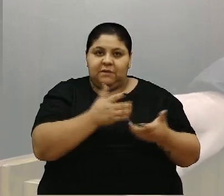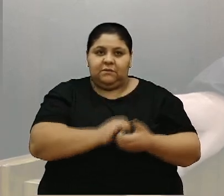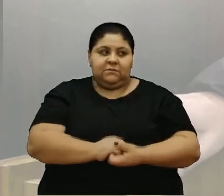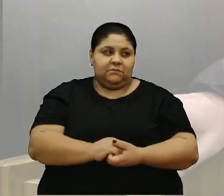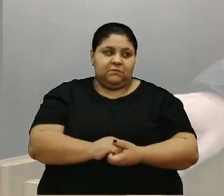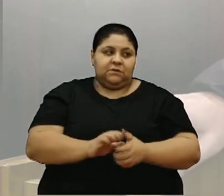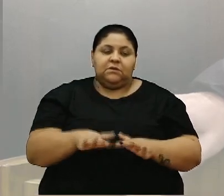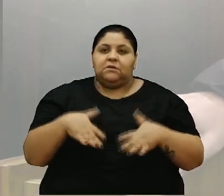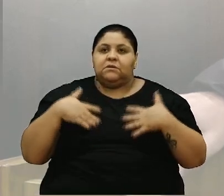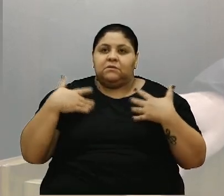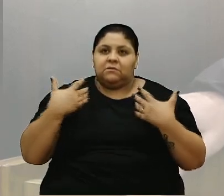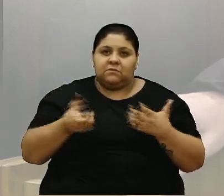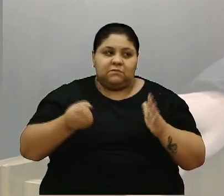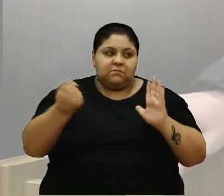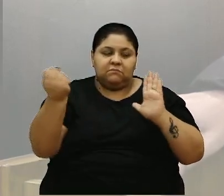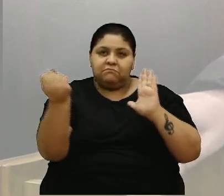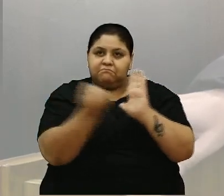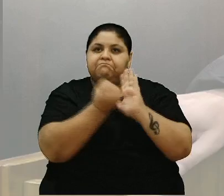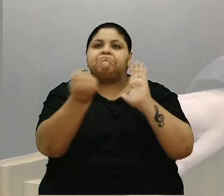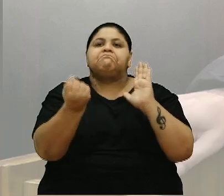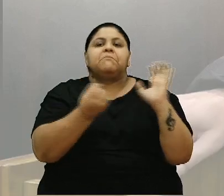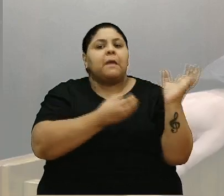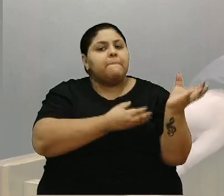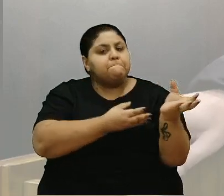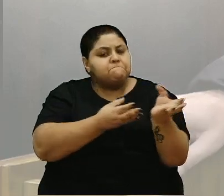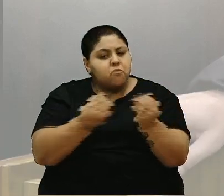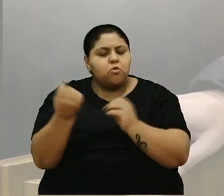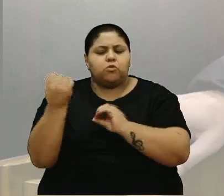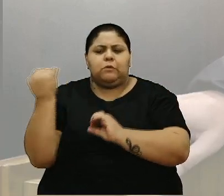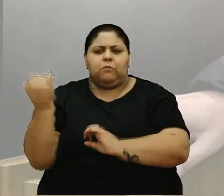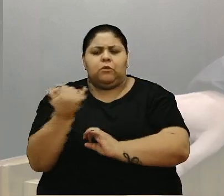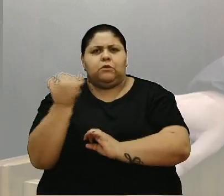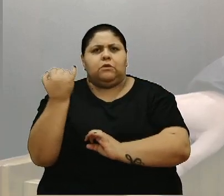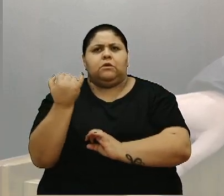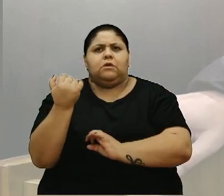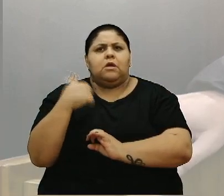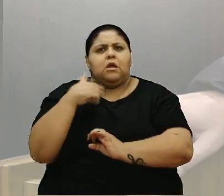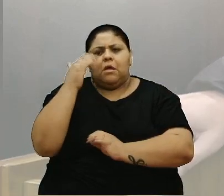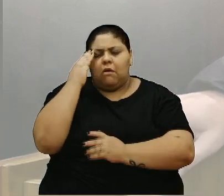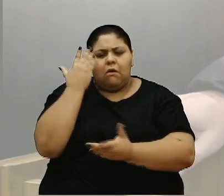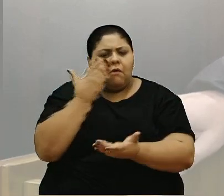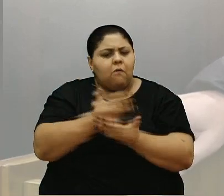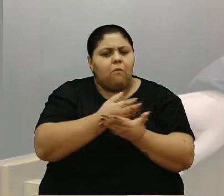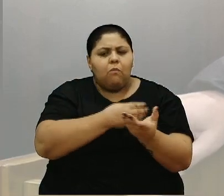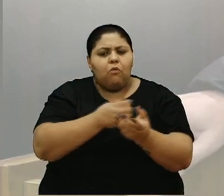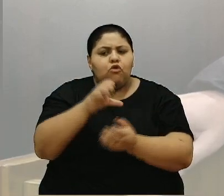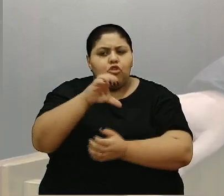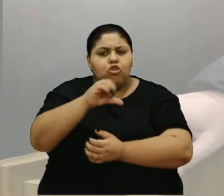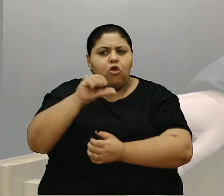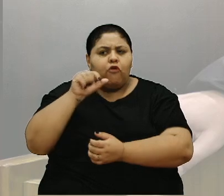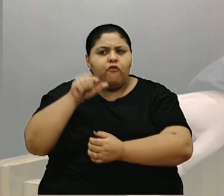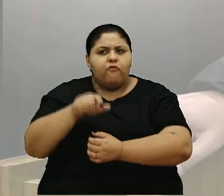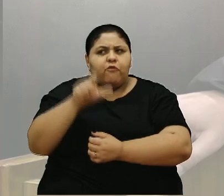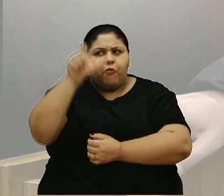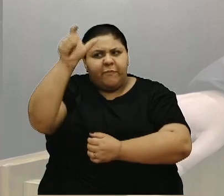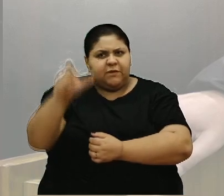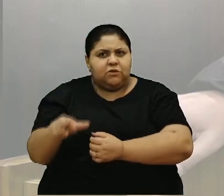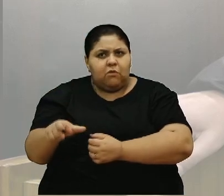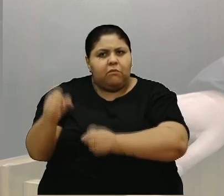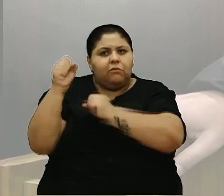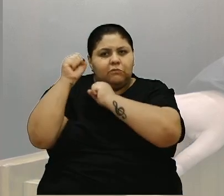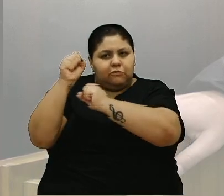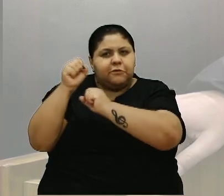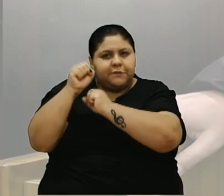Então, o impacto é muito grande. É muito grande. Eu tenho certeza que muitos desses 9 mil torcedores que vieram de outras cidades aqui